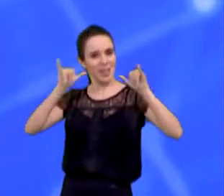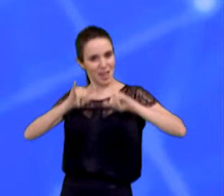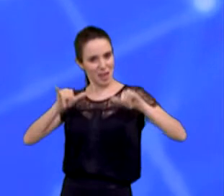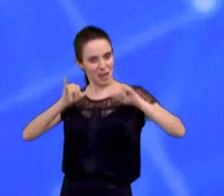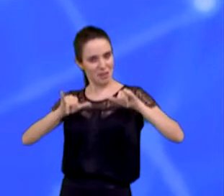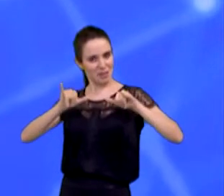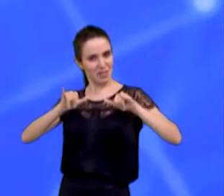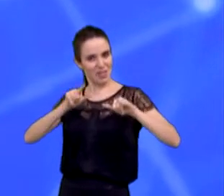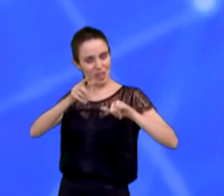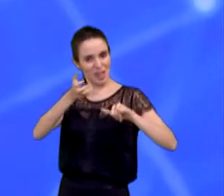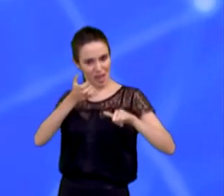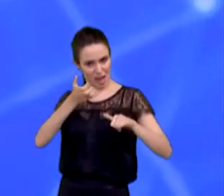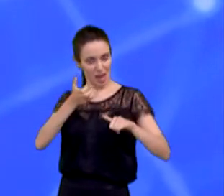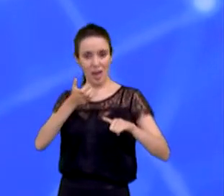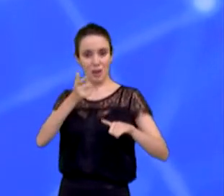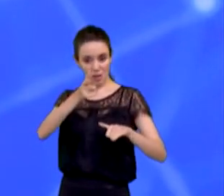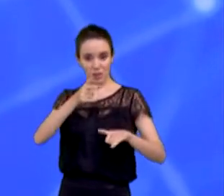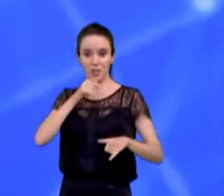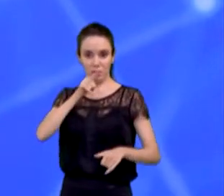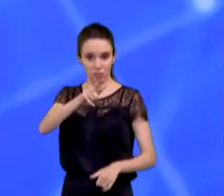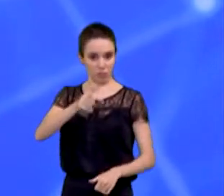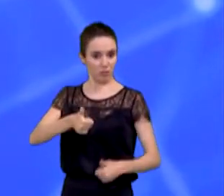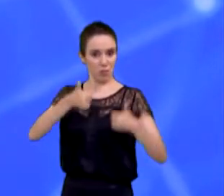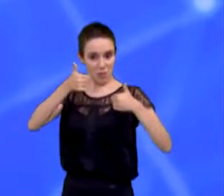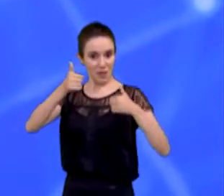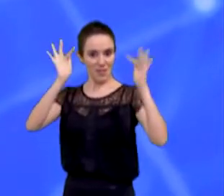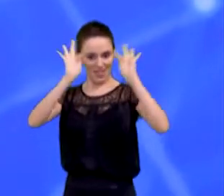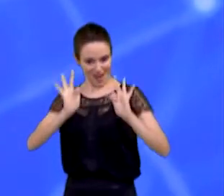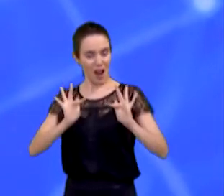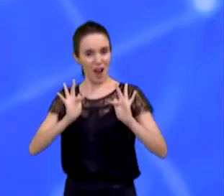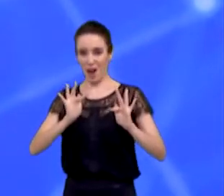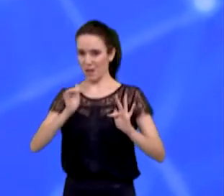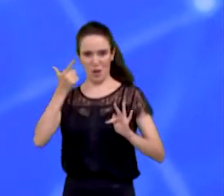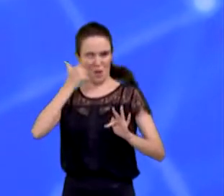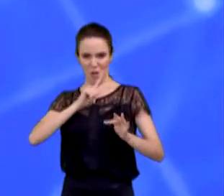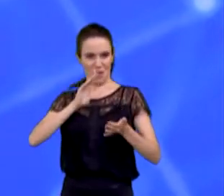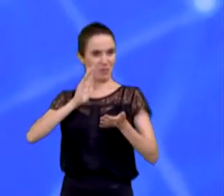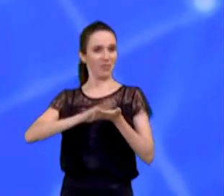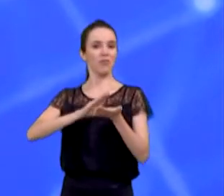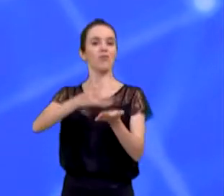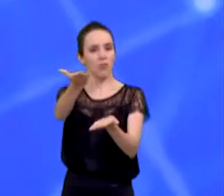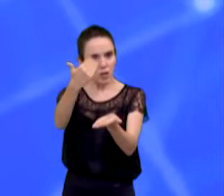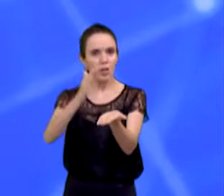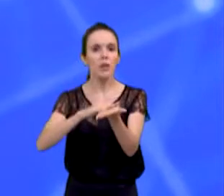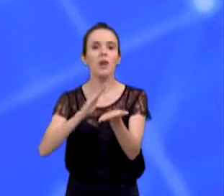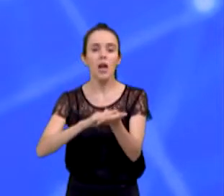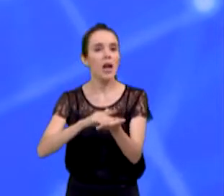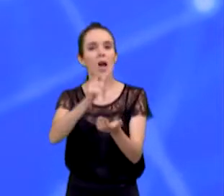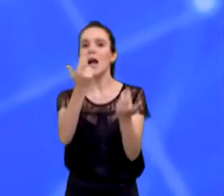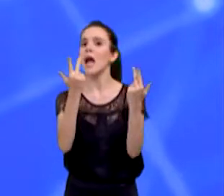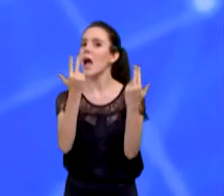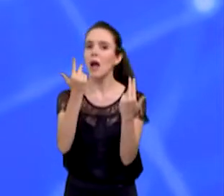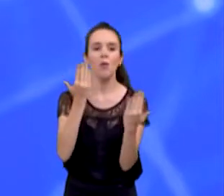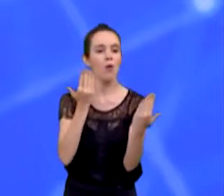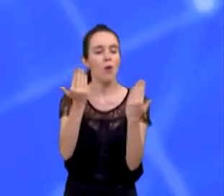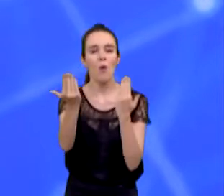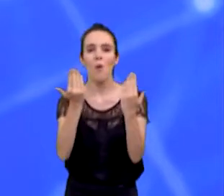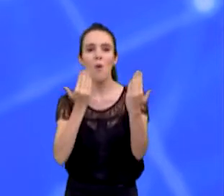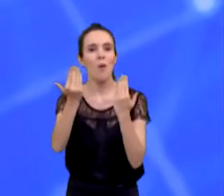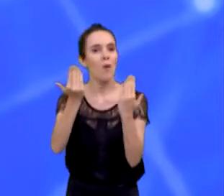garantida ou seu dinheiro de volta. Então, você eleitor, satisfação garantida ou seu voto de volta.